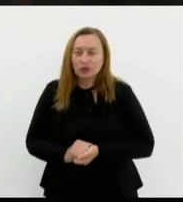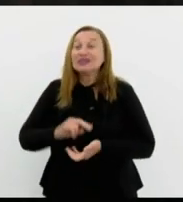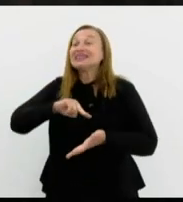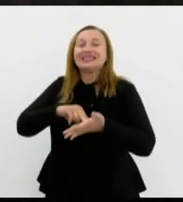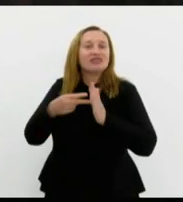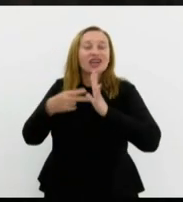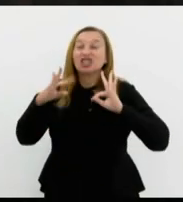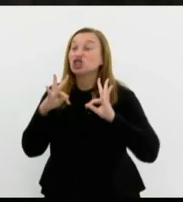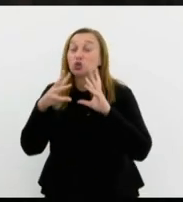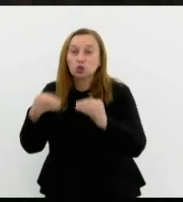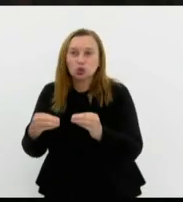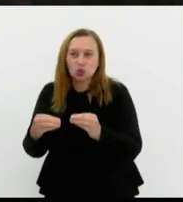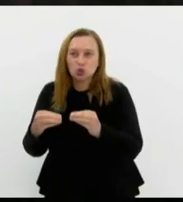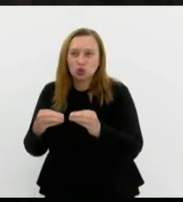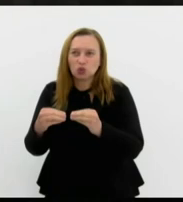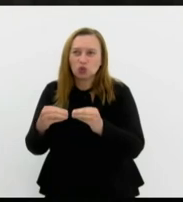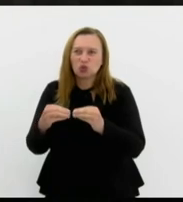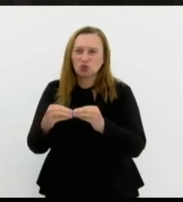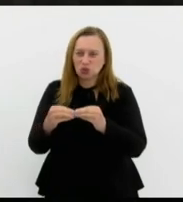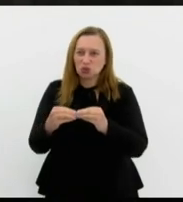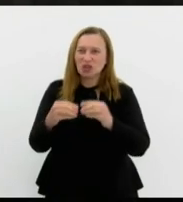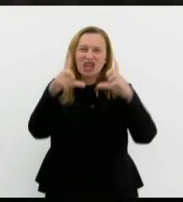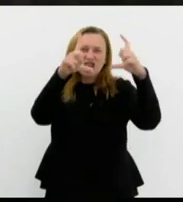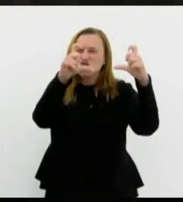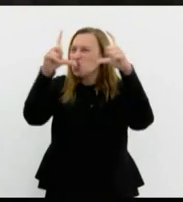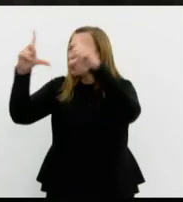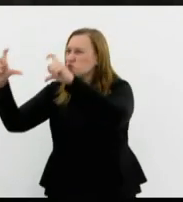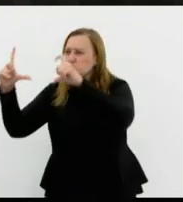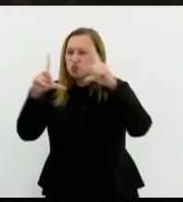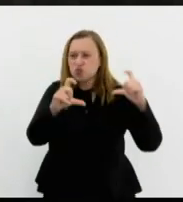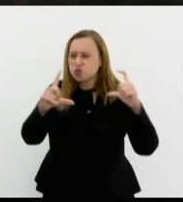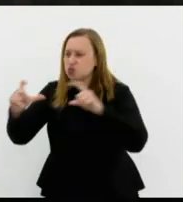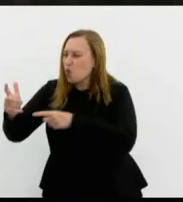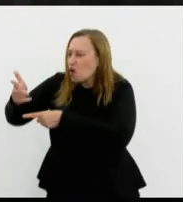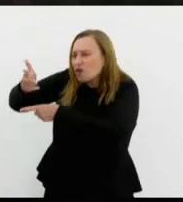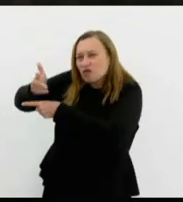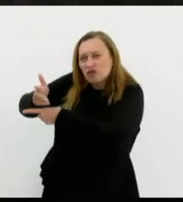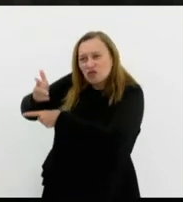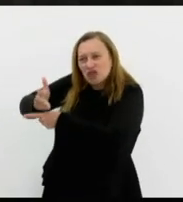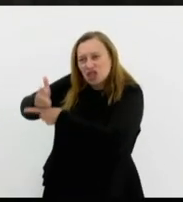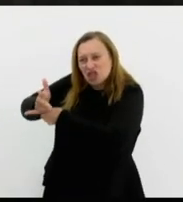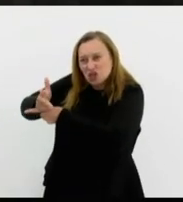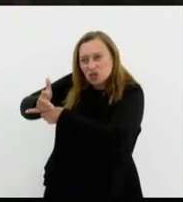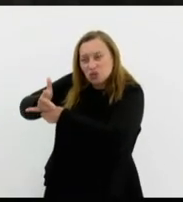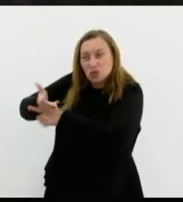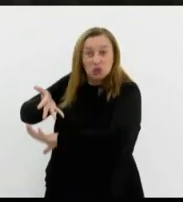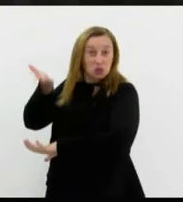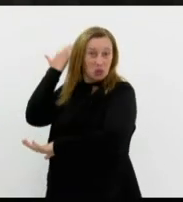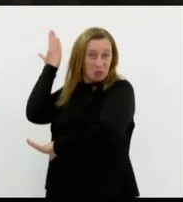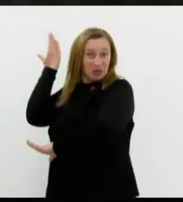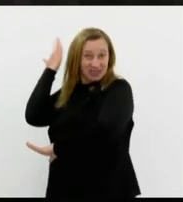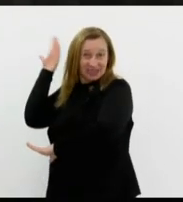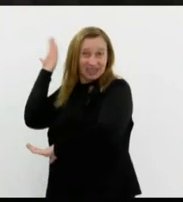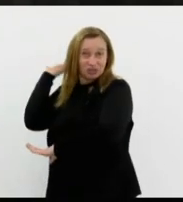As cenas dantescas, as fotos, os vídeos feitos daquela época,